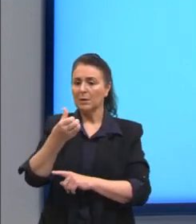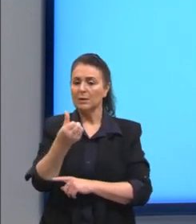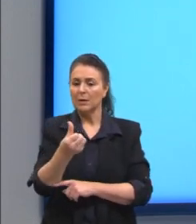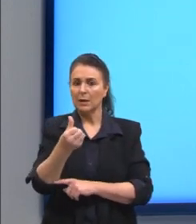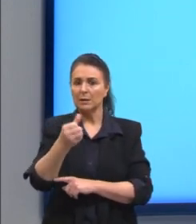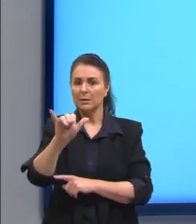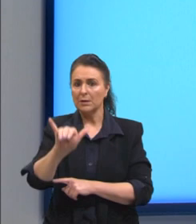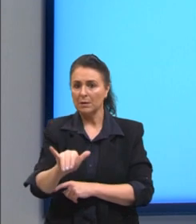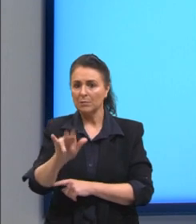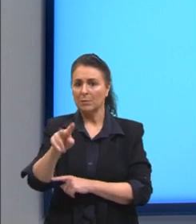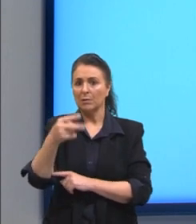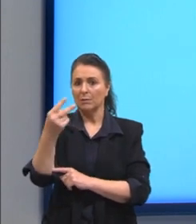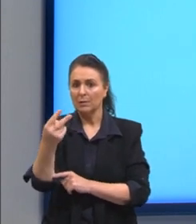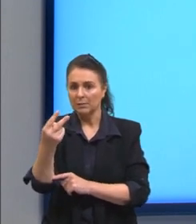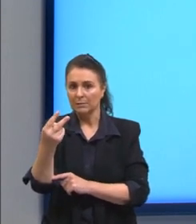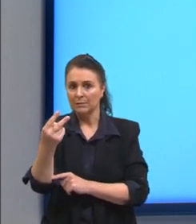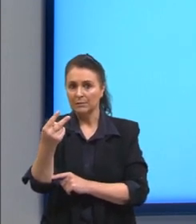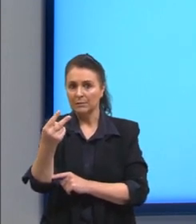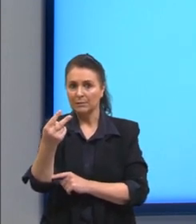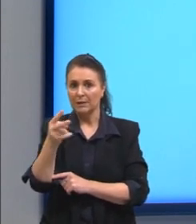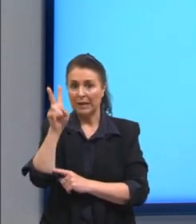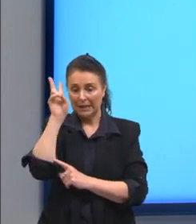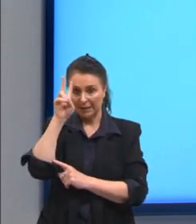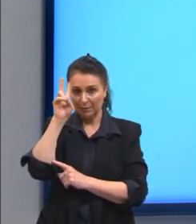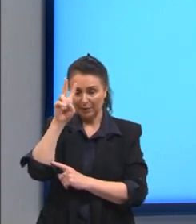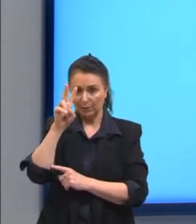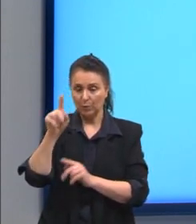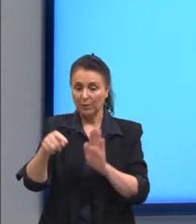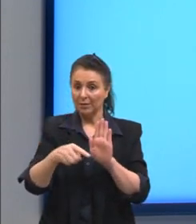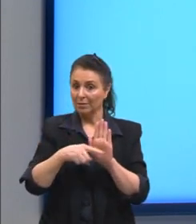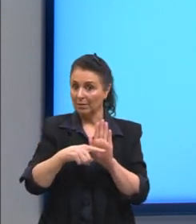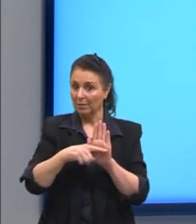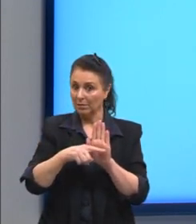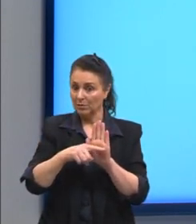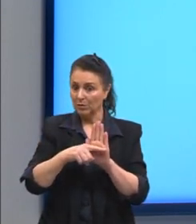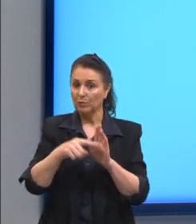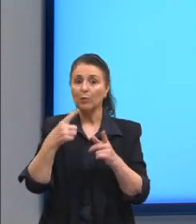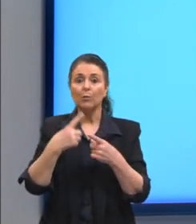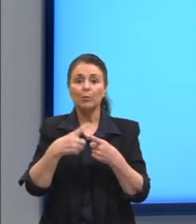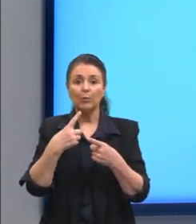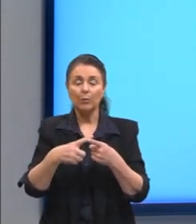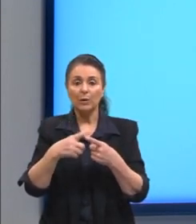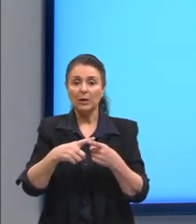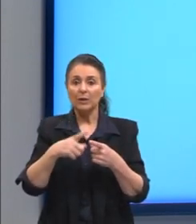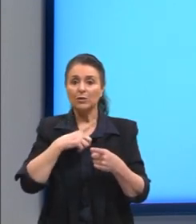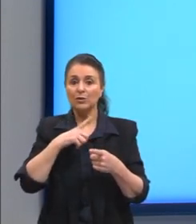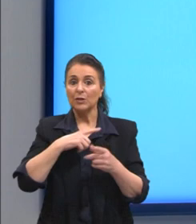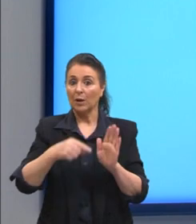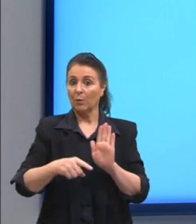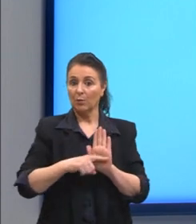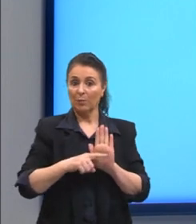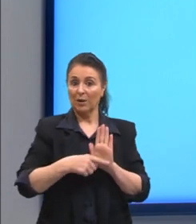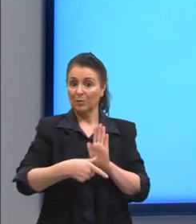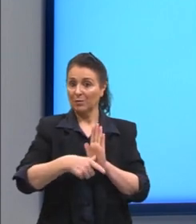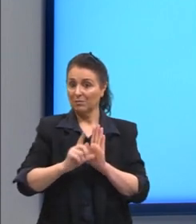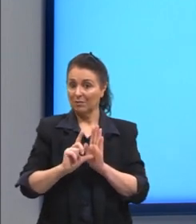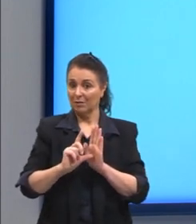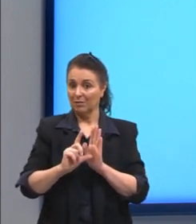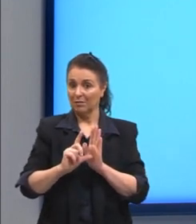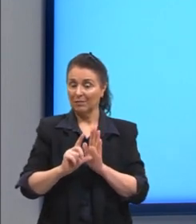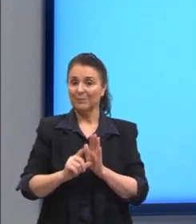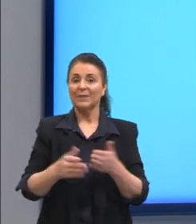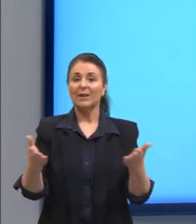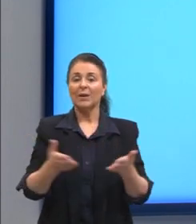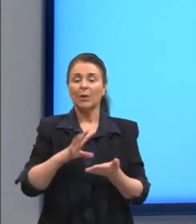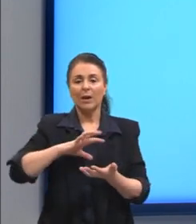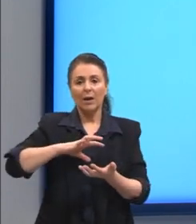ao quadrado lembrando que aqui esse termo então negativo né? porque nós tínhamos esse sinal de menos e agora